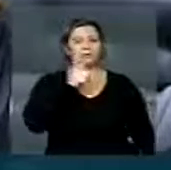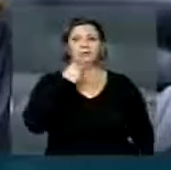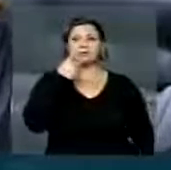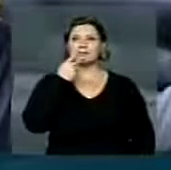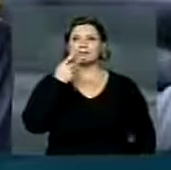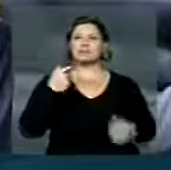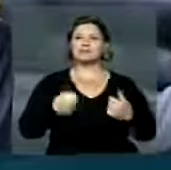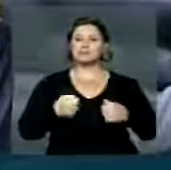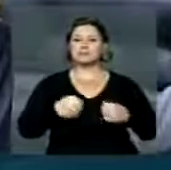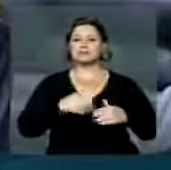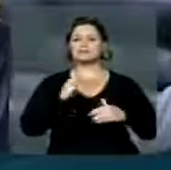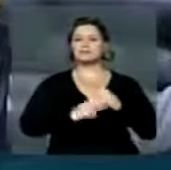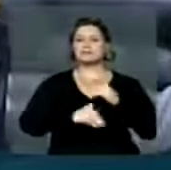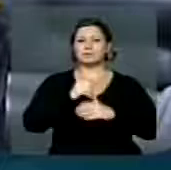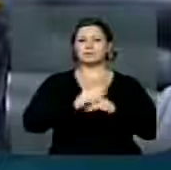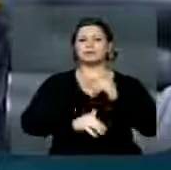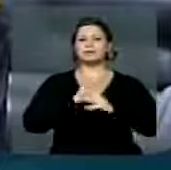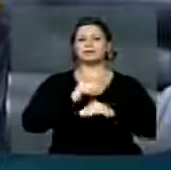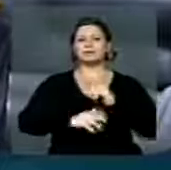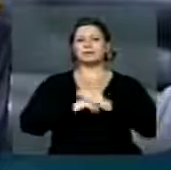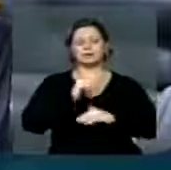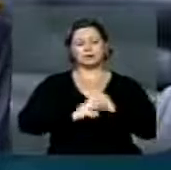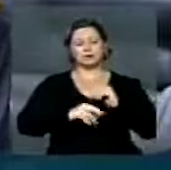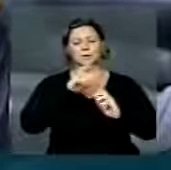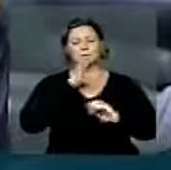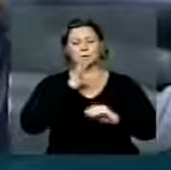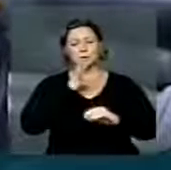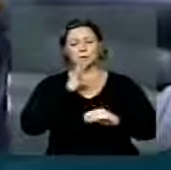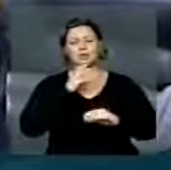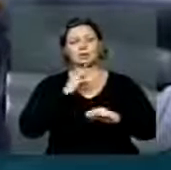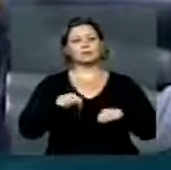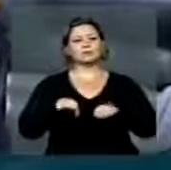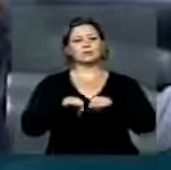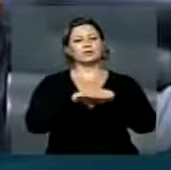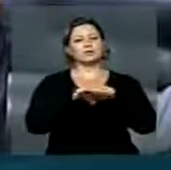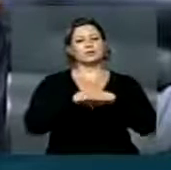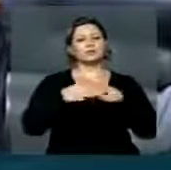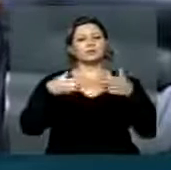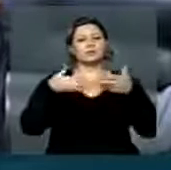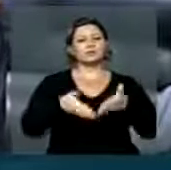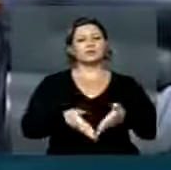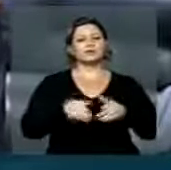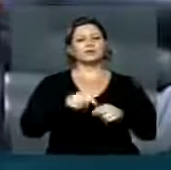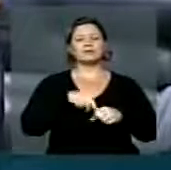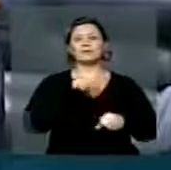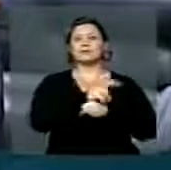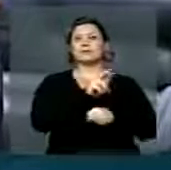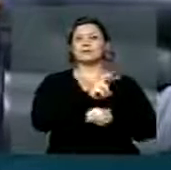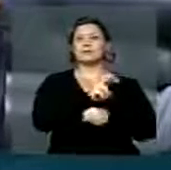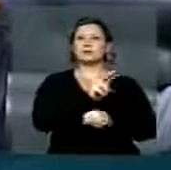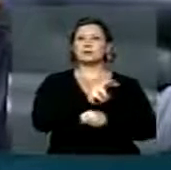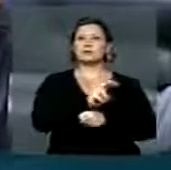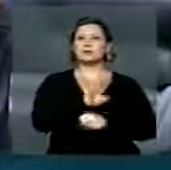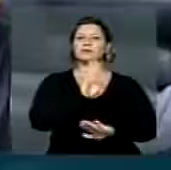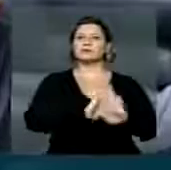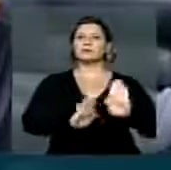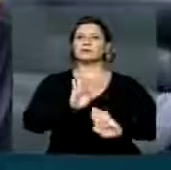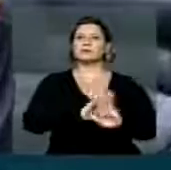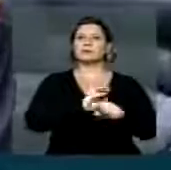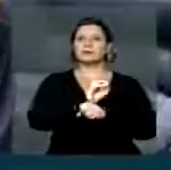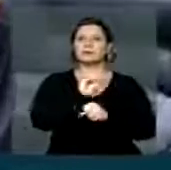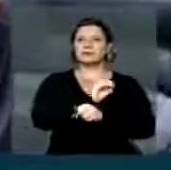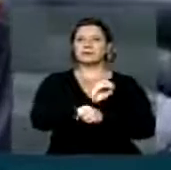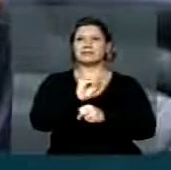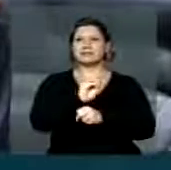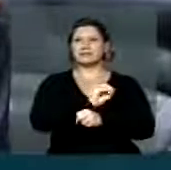a necessidade que a profissão seja reconhecida na mesma medida de sua participação na proteção e no cuidado do cidadão.